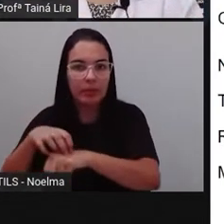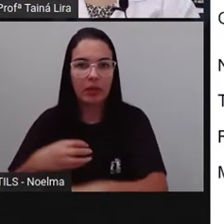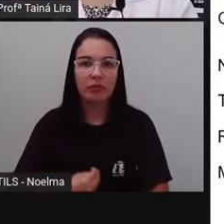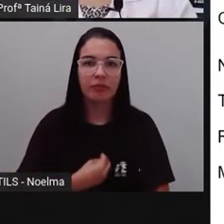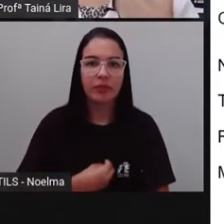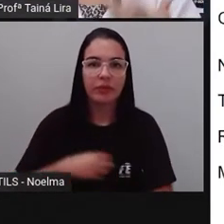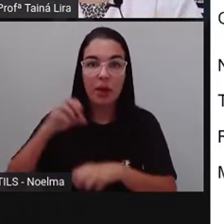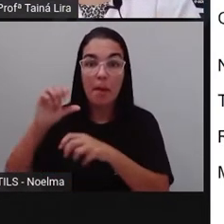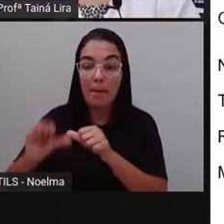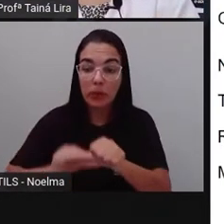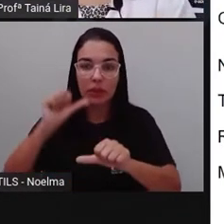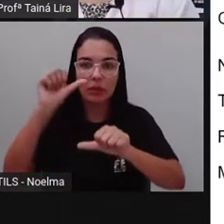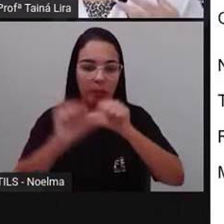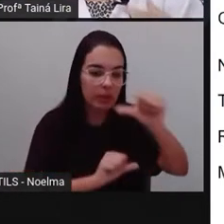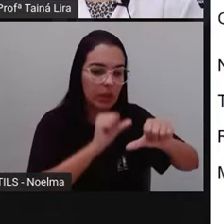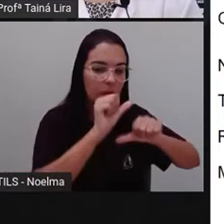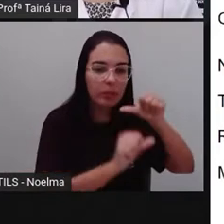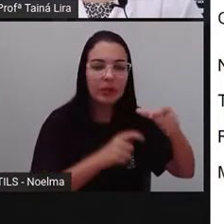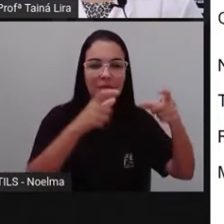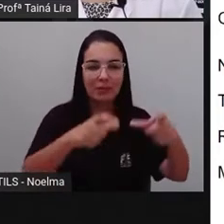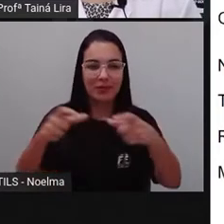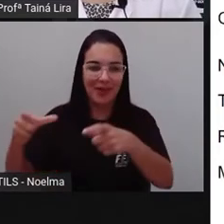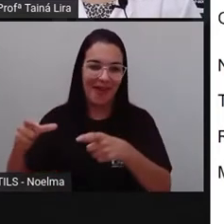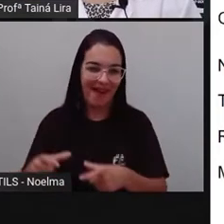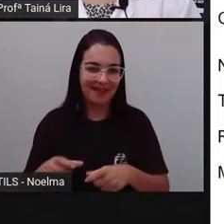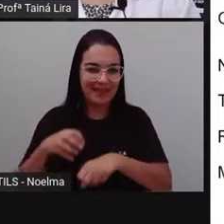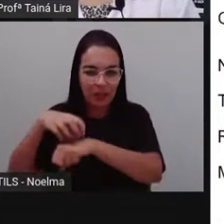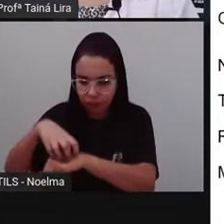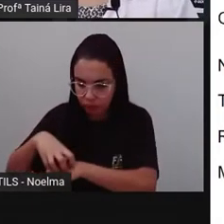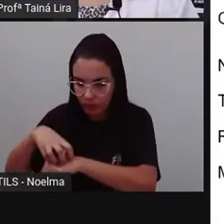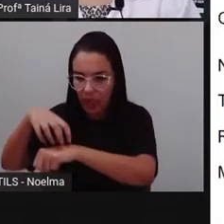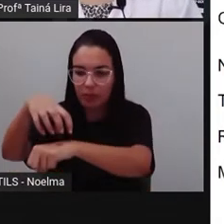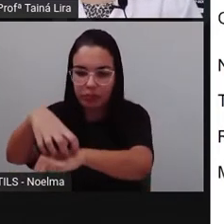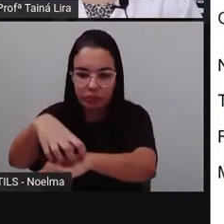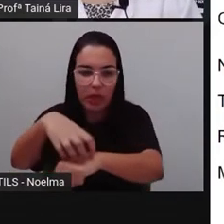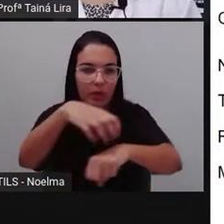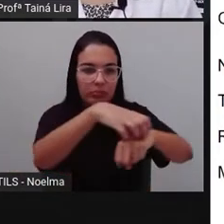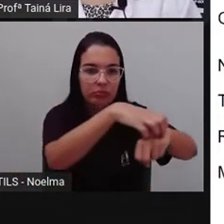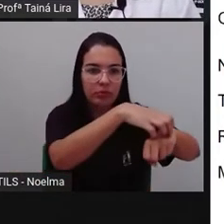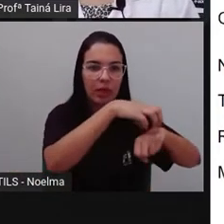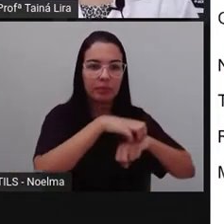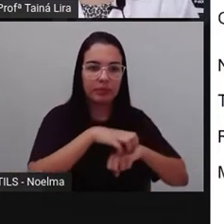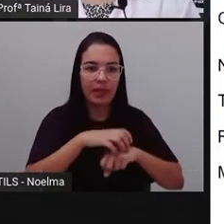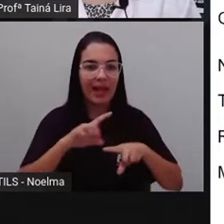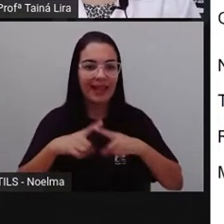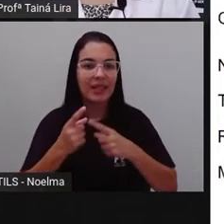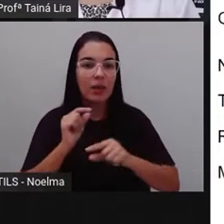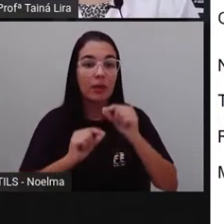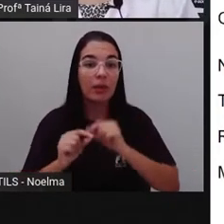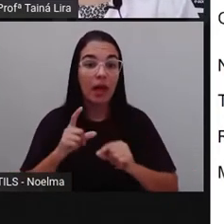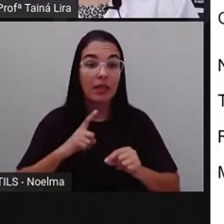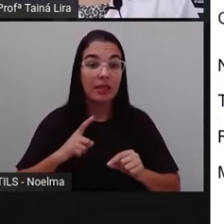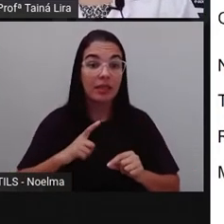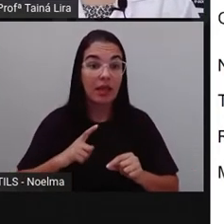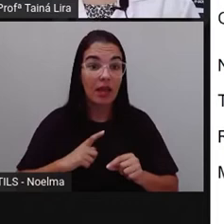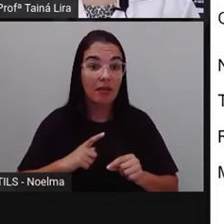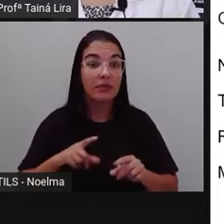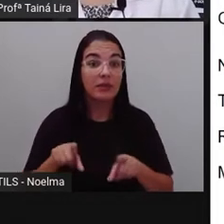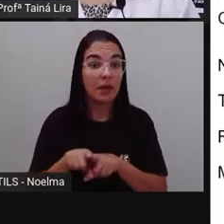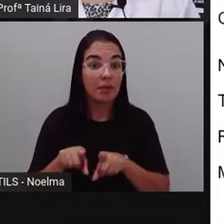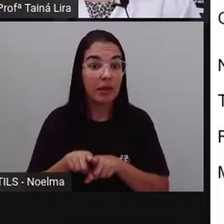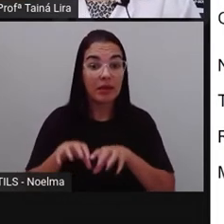outro local, certo? Então, os ciganos, por serem nômades, foram incorporando hábitos e costumes das